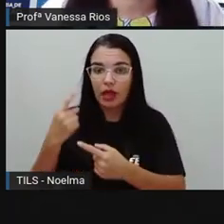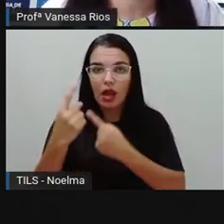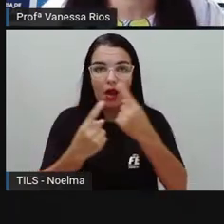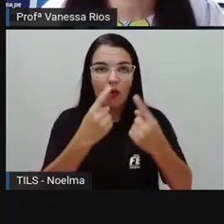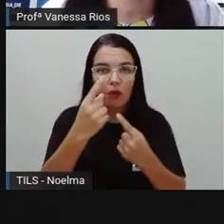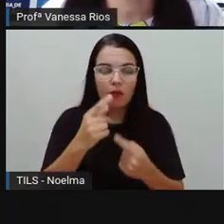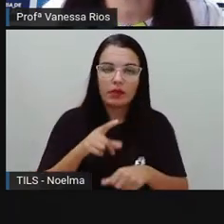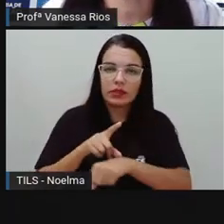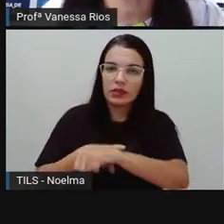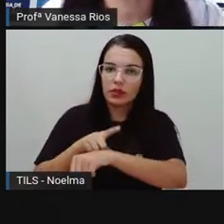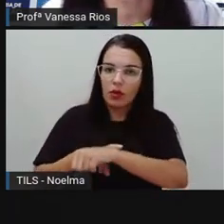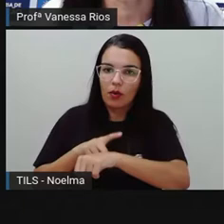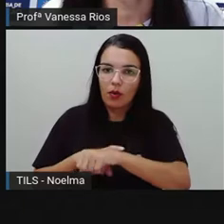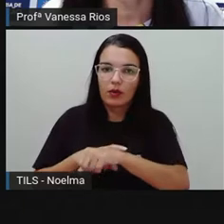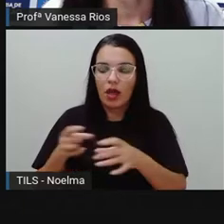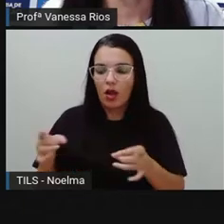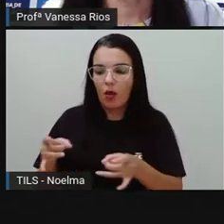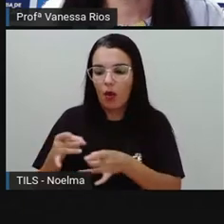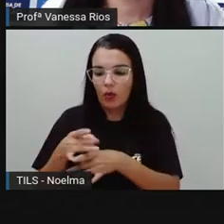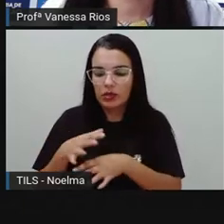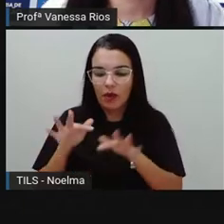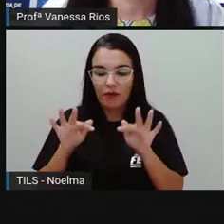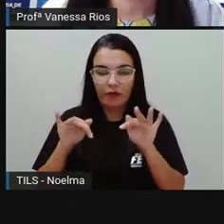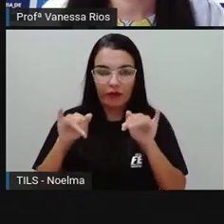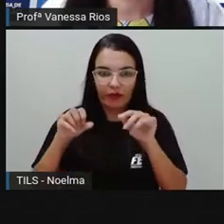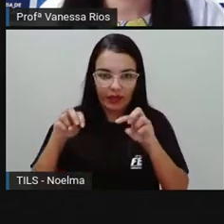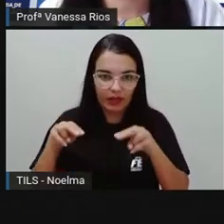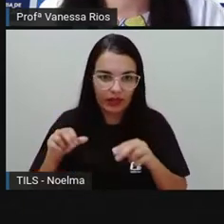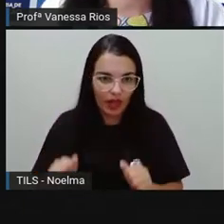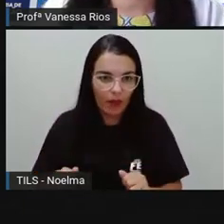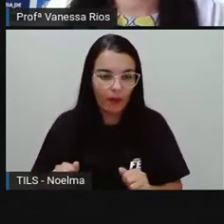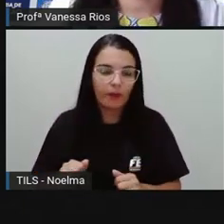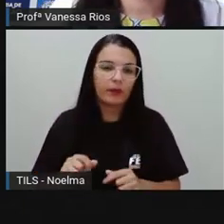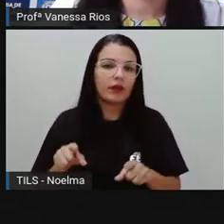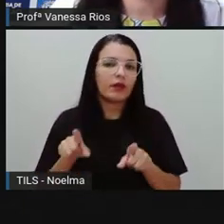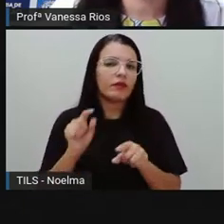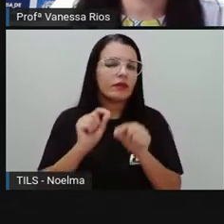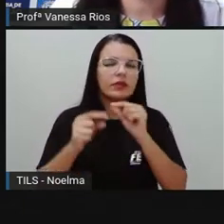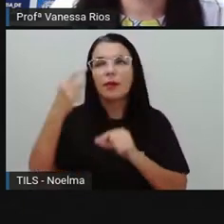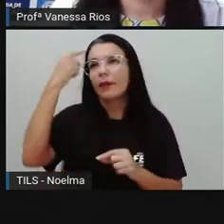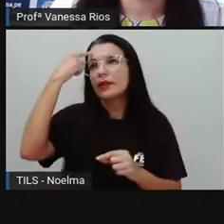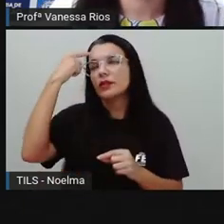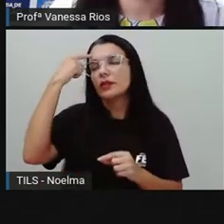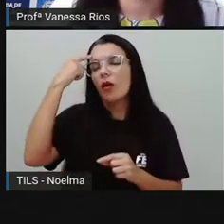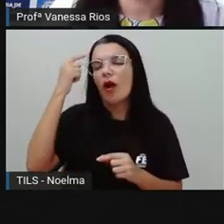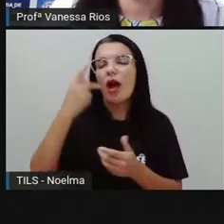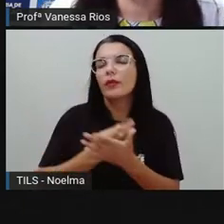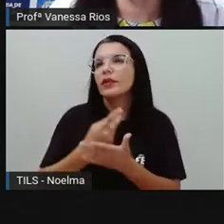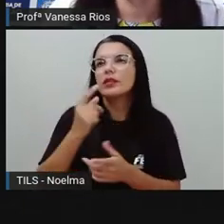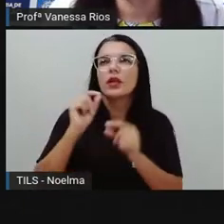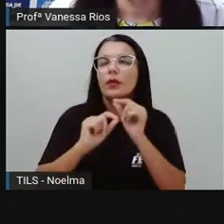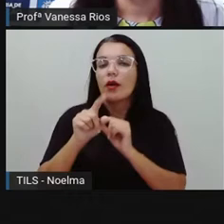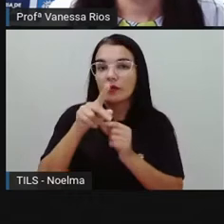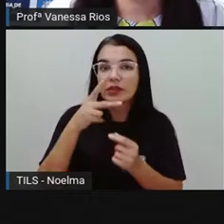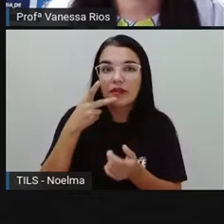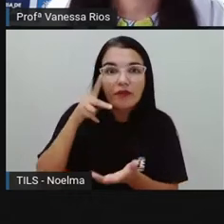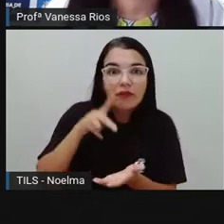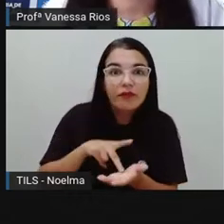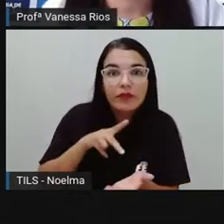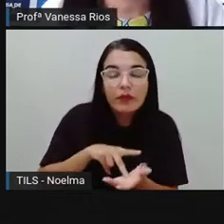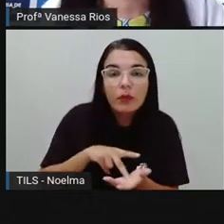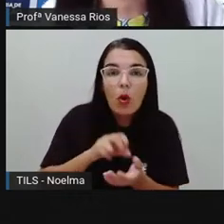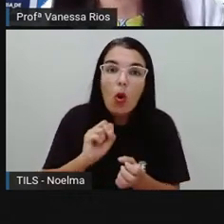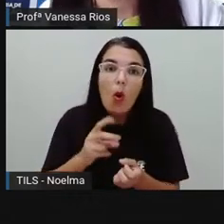sua conclusão final. O que é que você pensou que poderia acontecer? Você confirmou ou